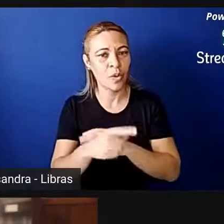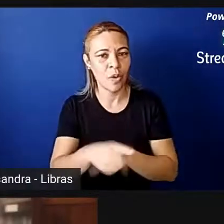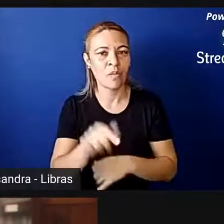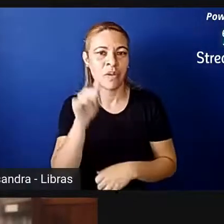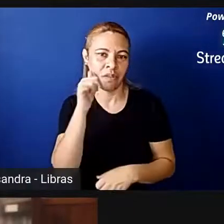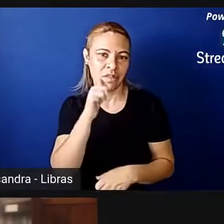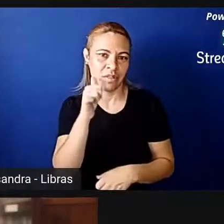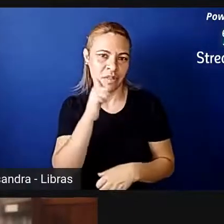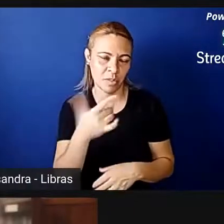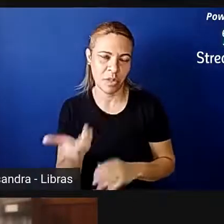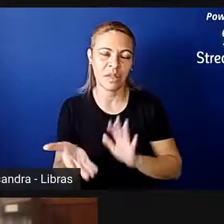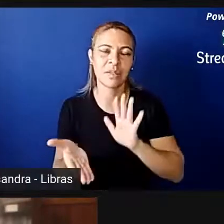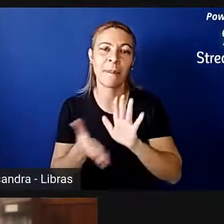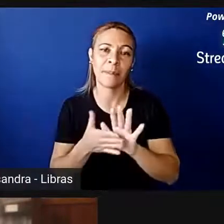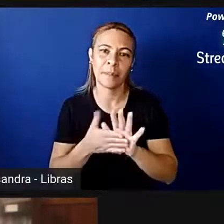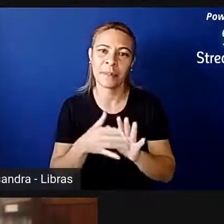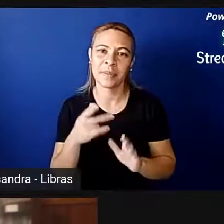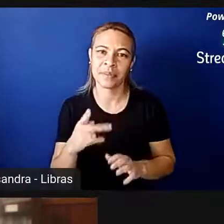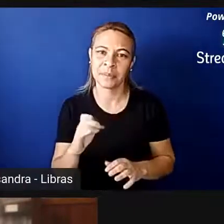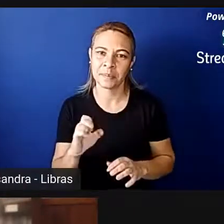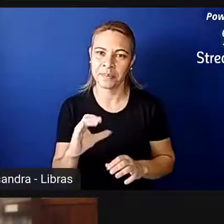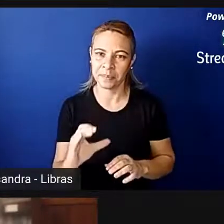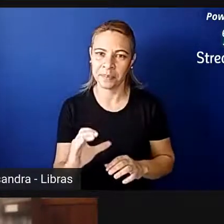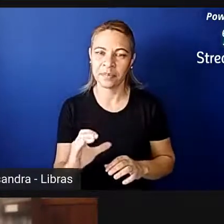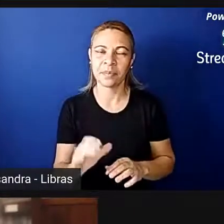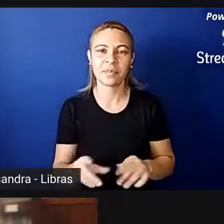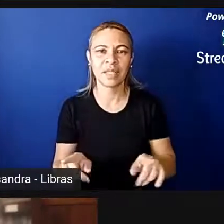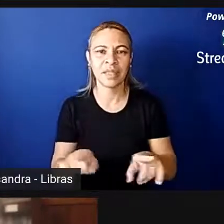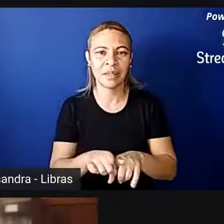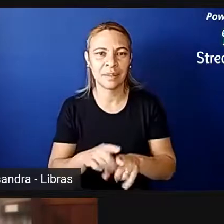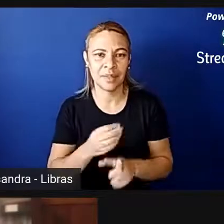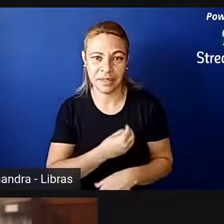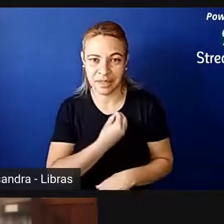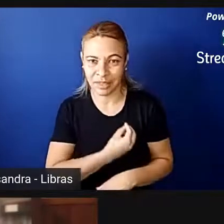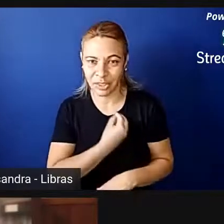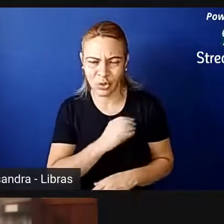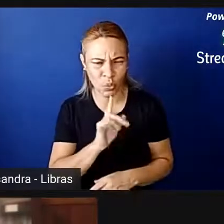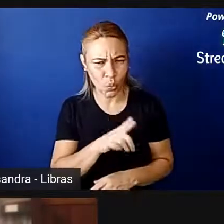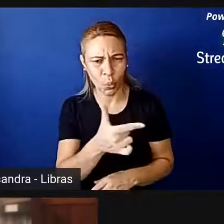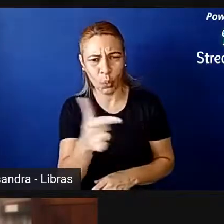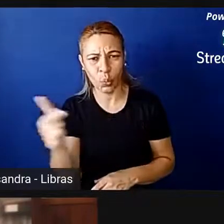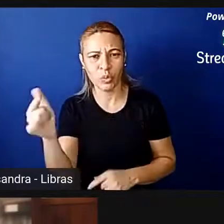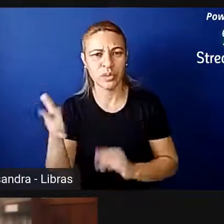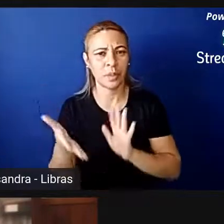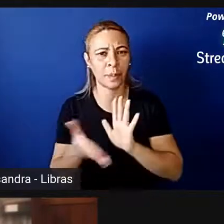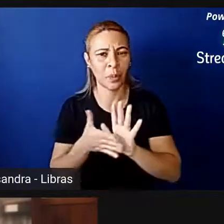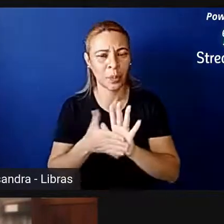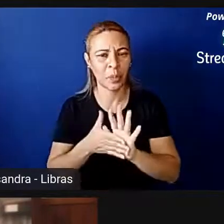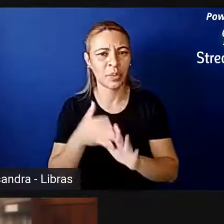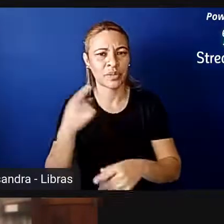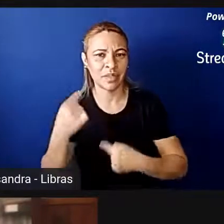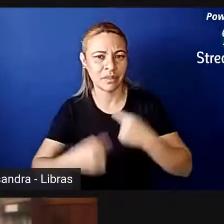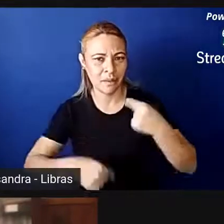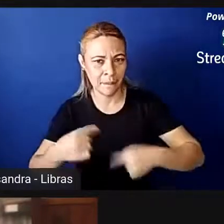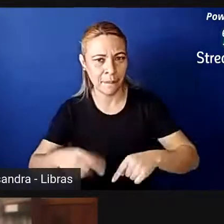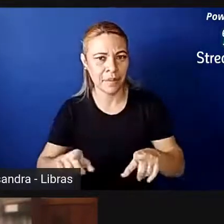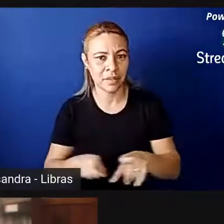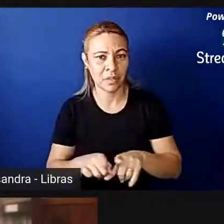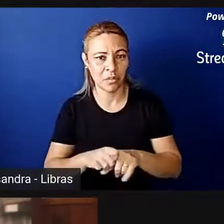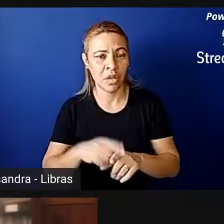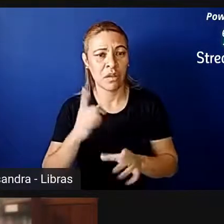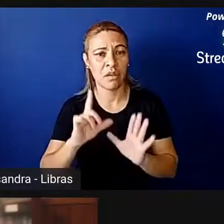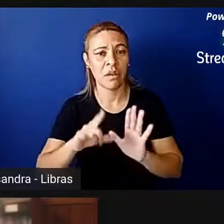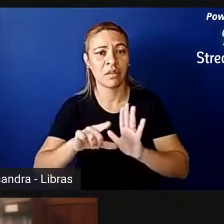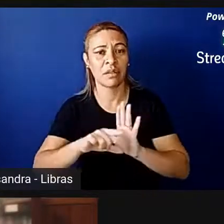proposta da PEC, né, Existem outras propostas em debate, eu quero destacar uma que eu acho muito